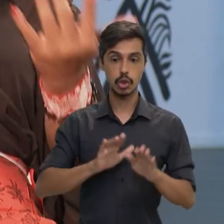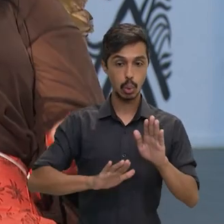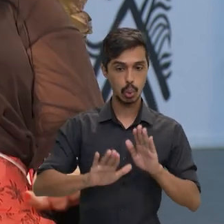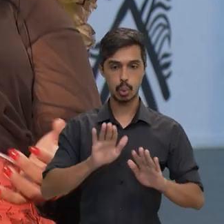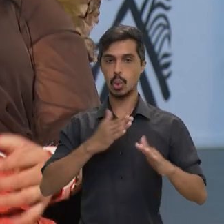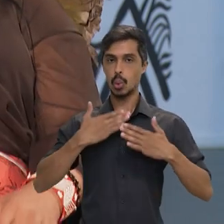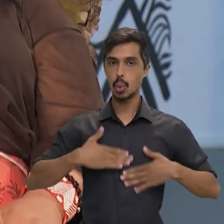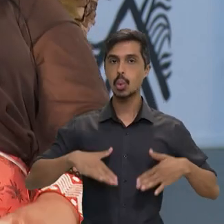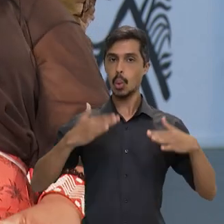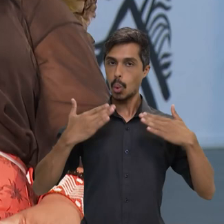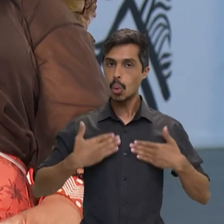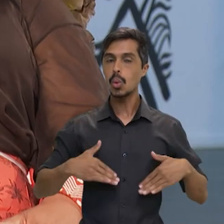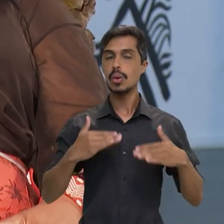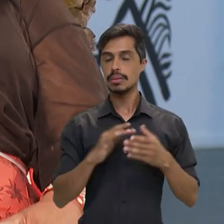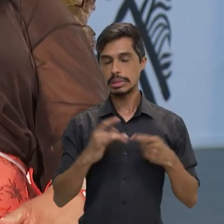ter muita cautela,